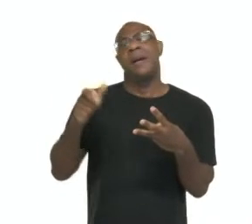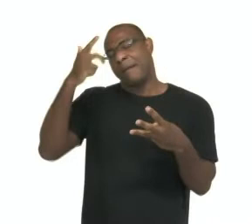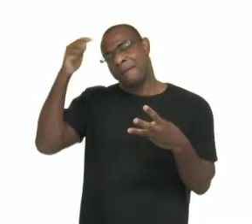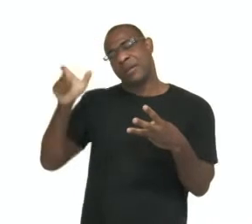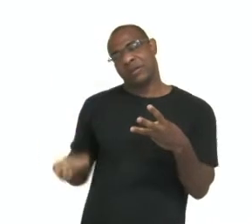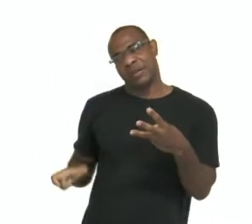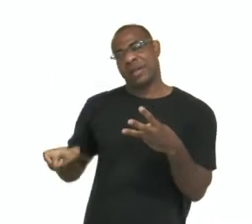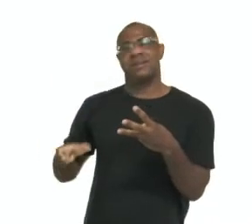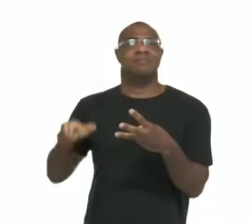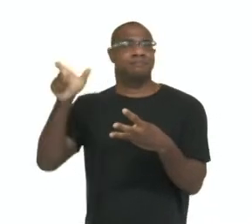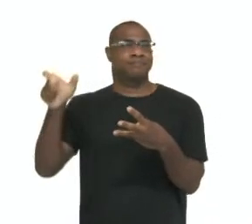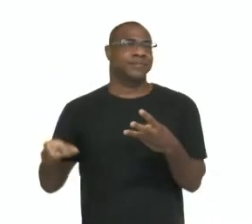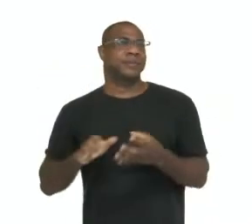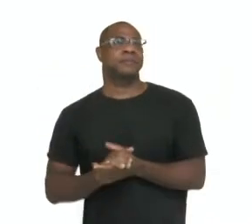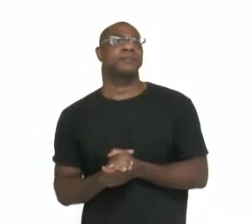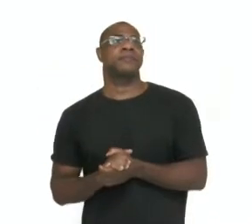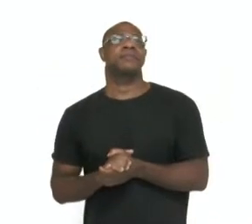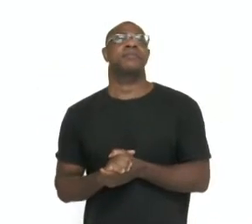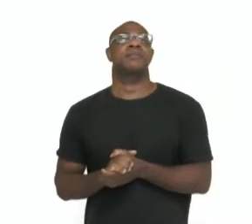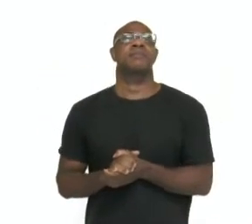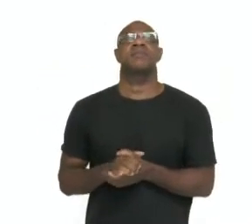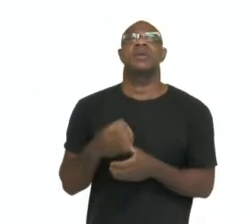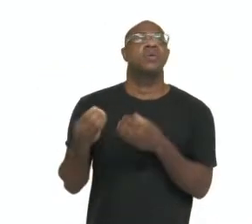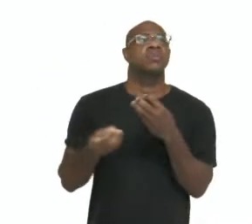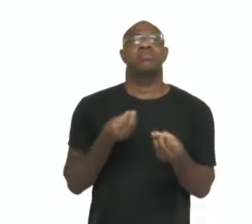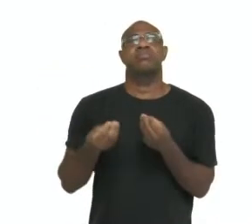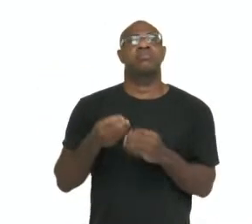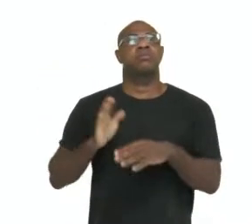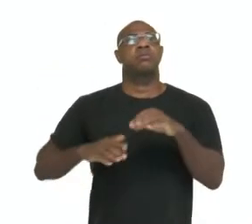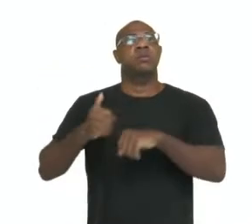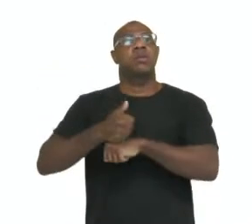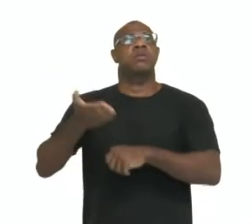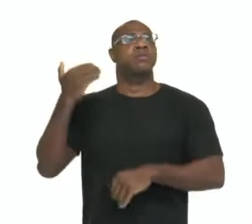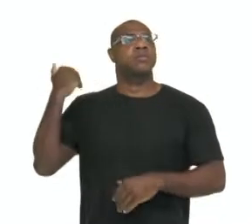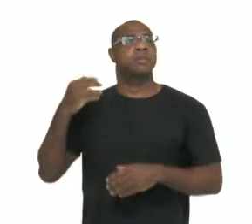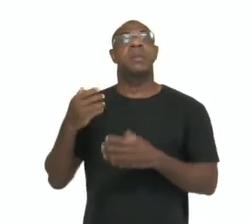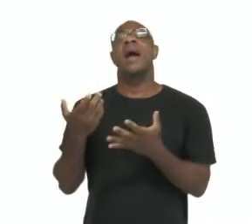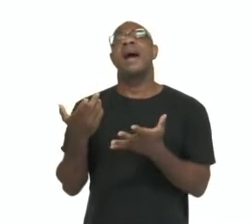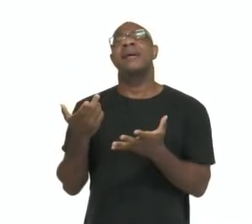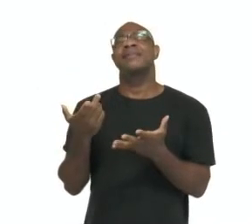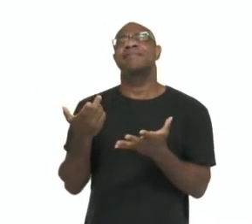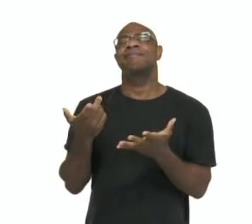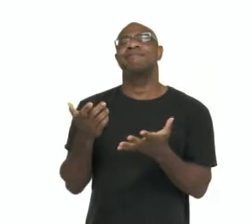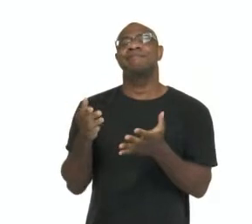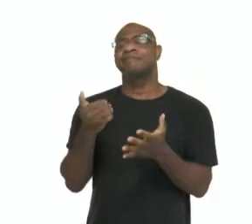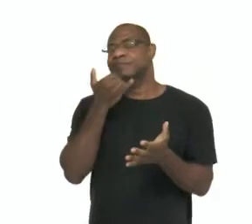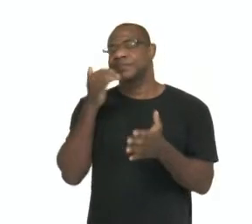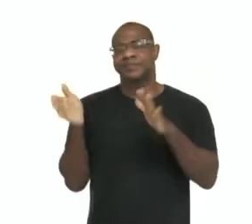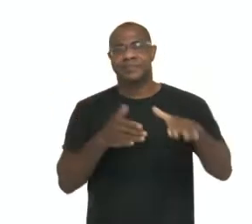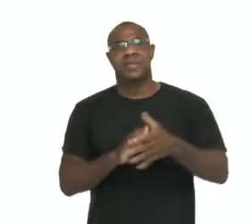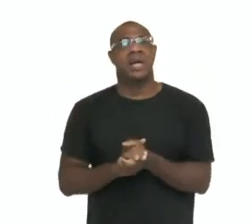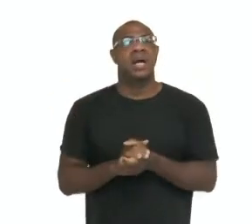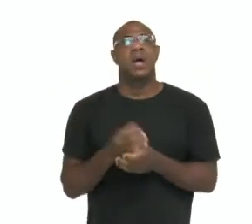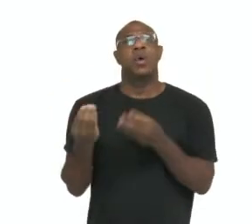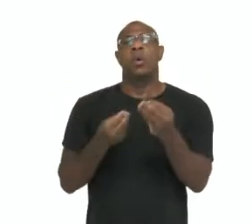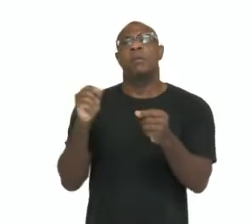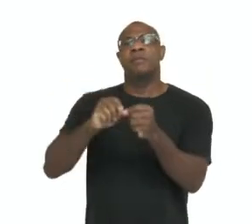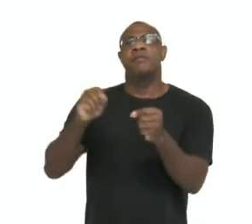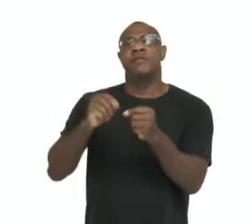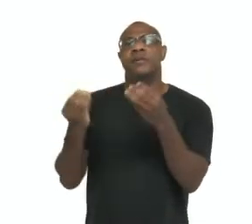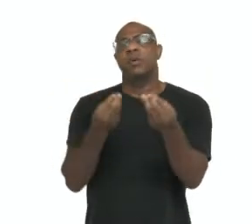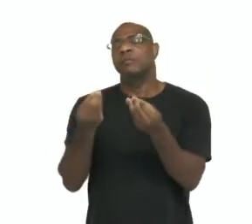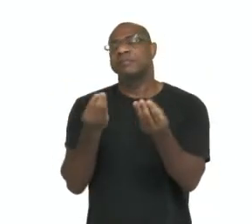-personagem. As condições de produção da época nos levam à metade do século XIX, né?